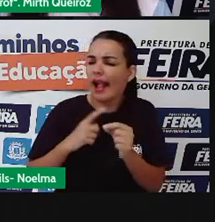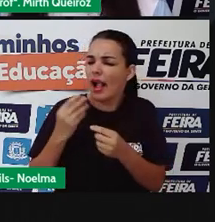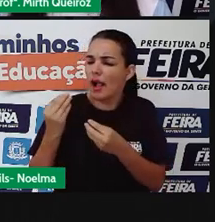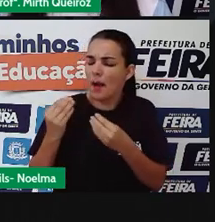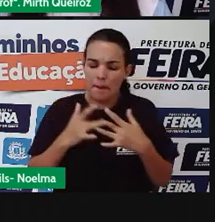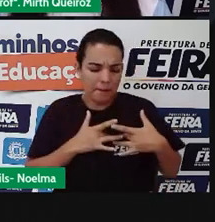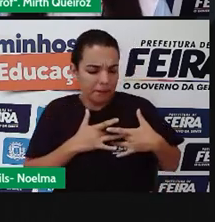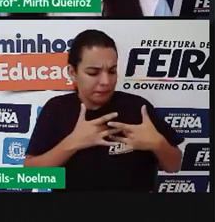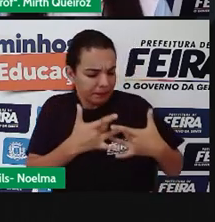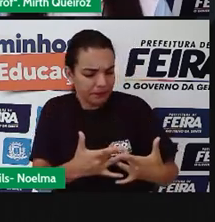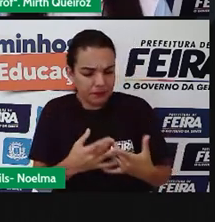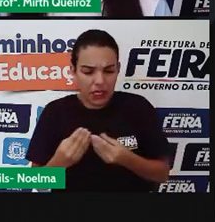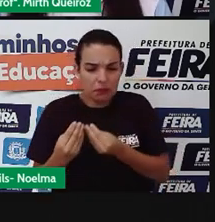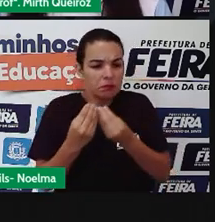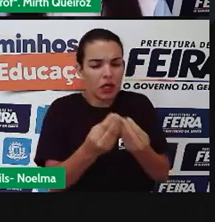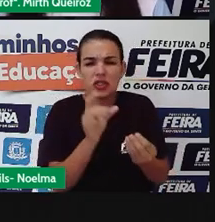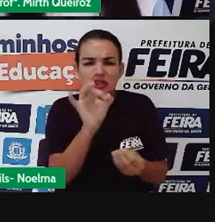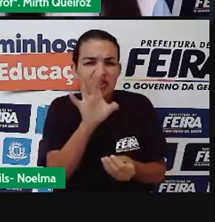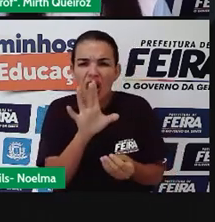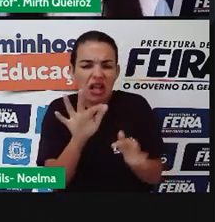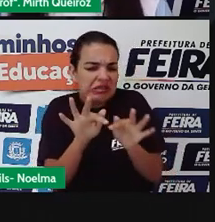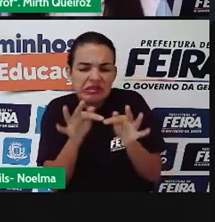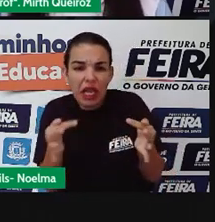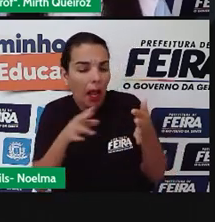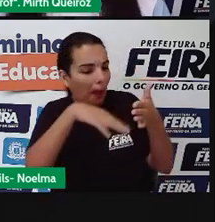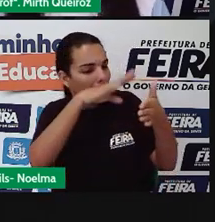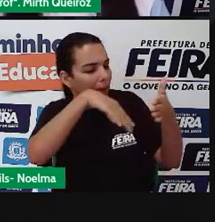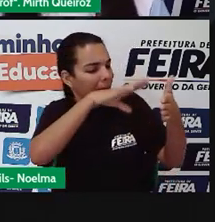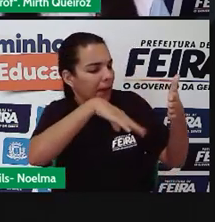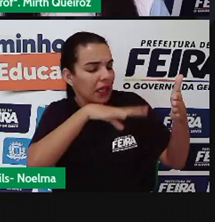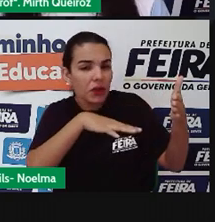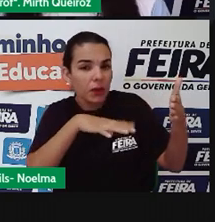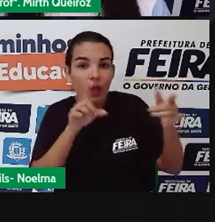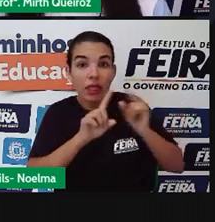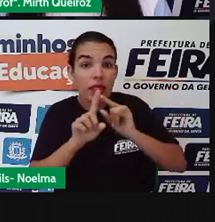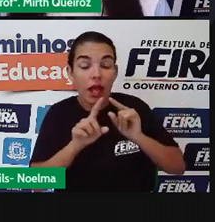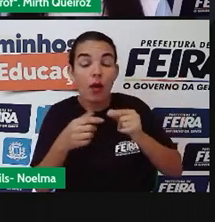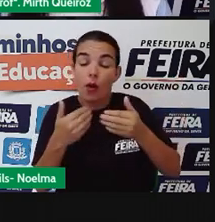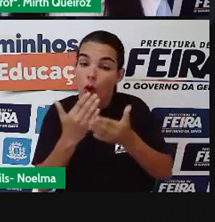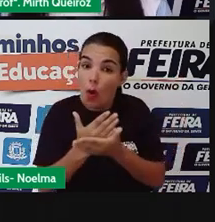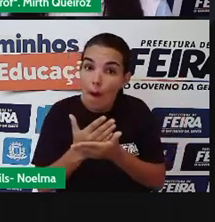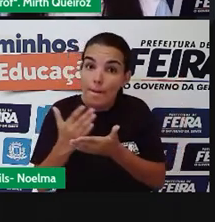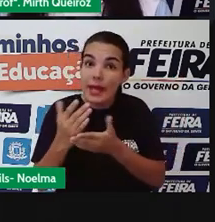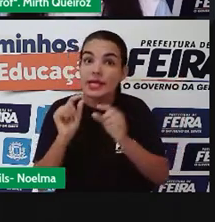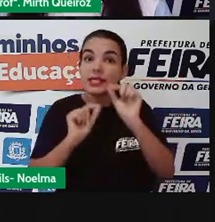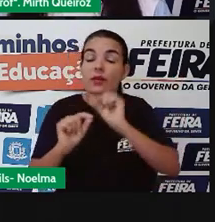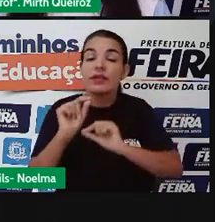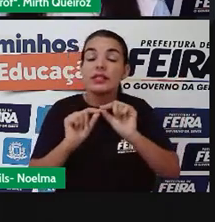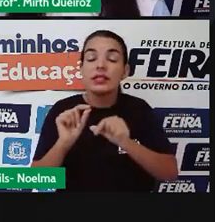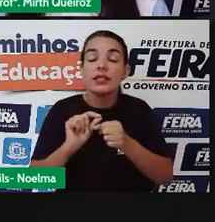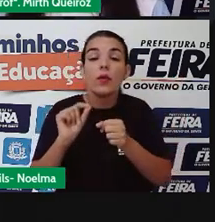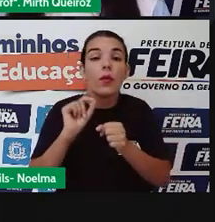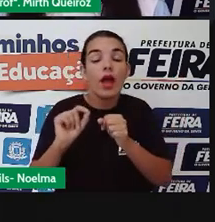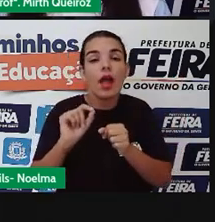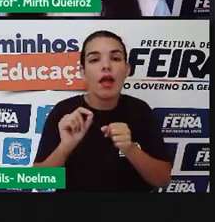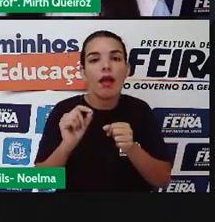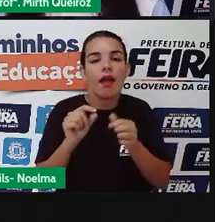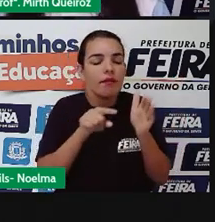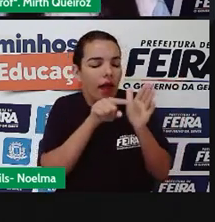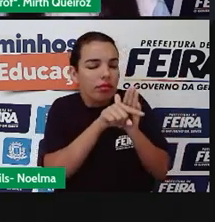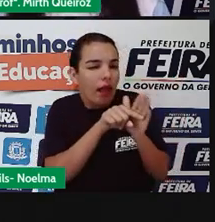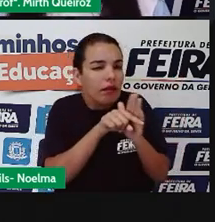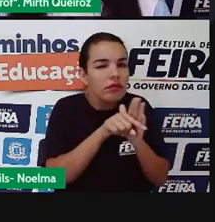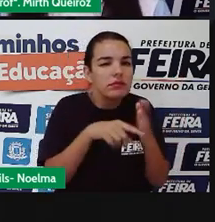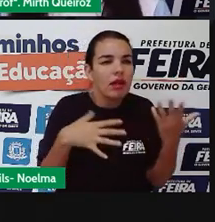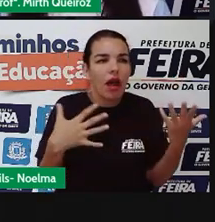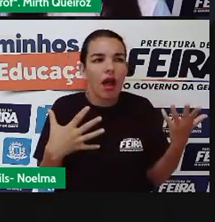simples pintura. A gente começa a analisar, a ver os traços daquela pintura, o tipo